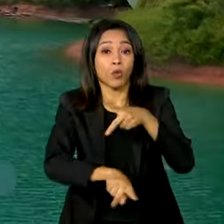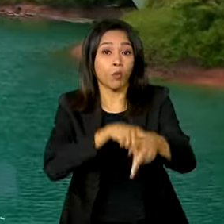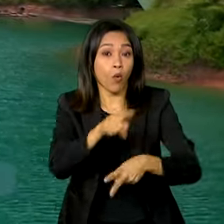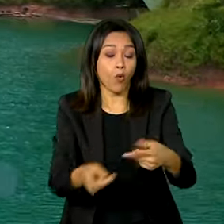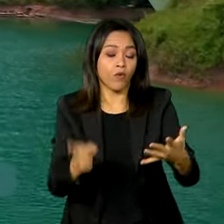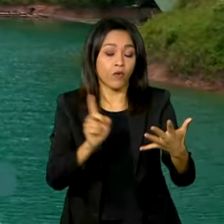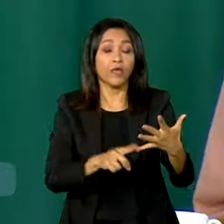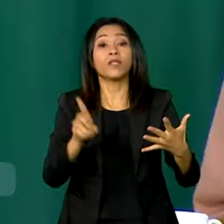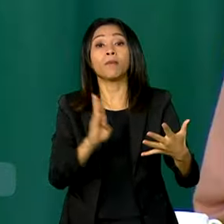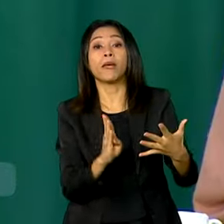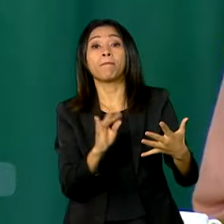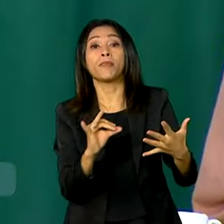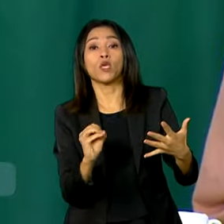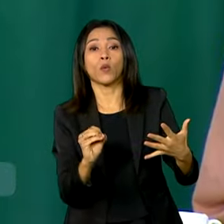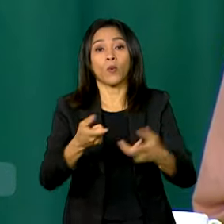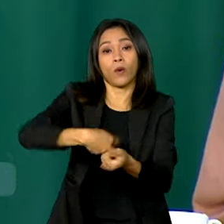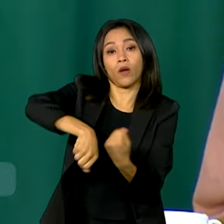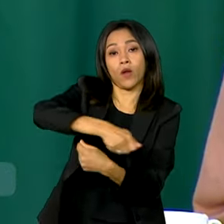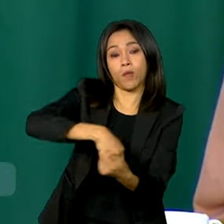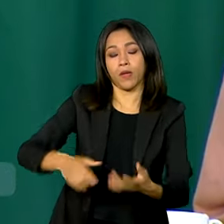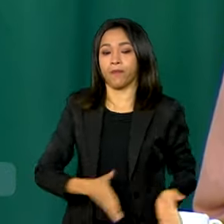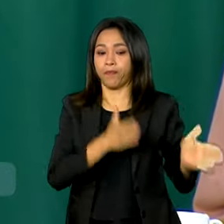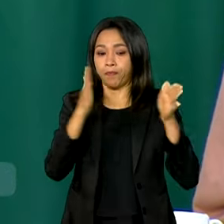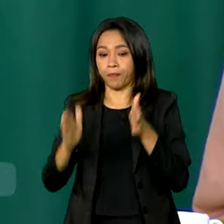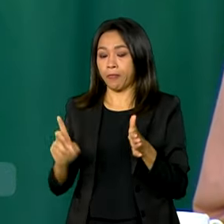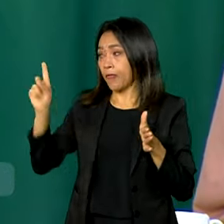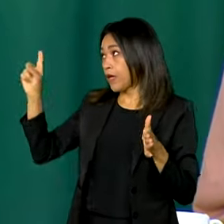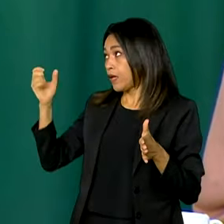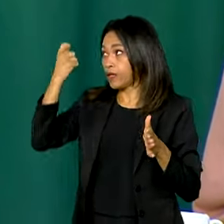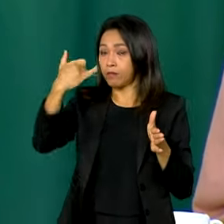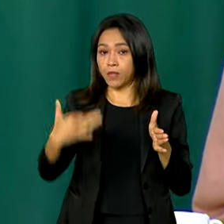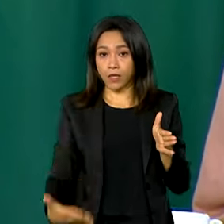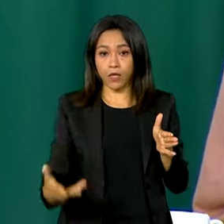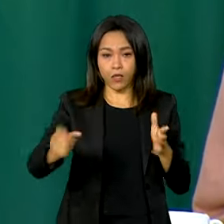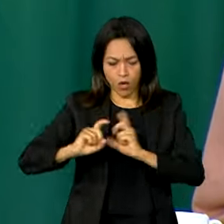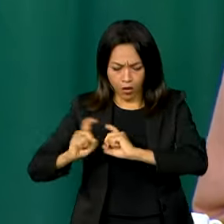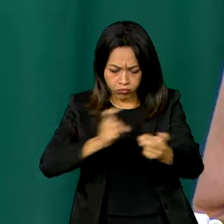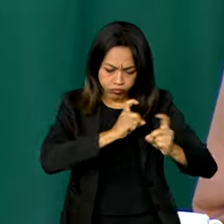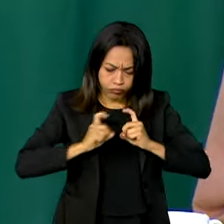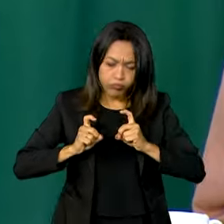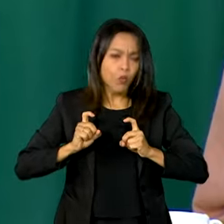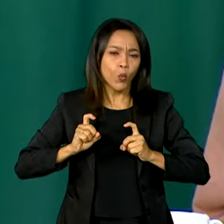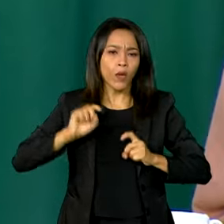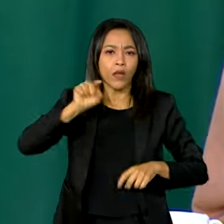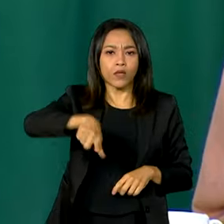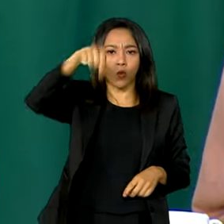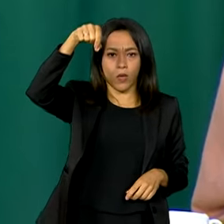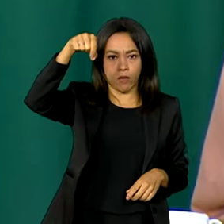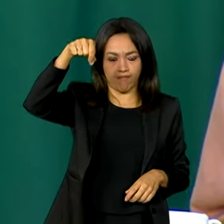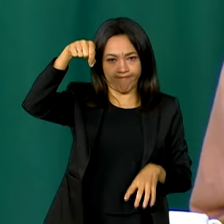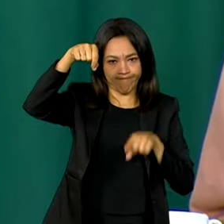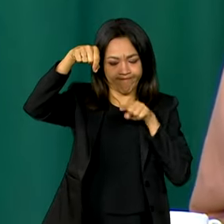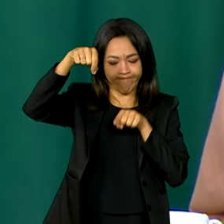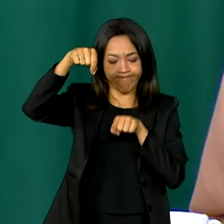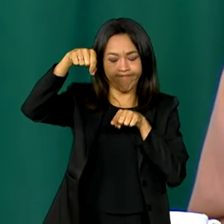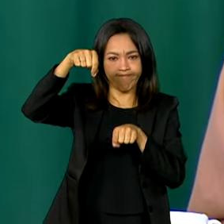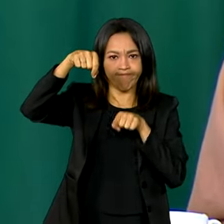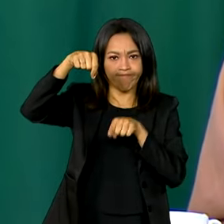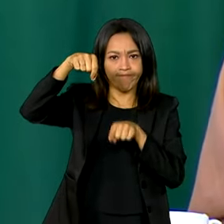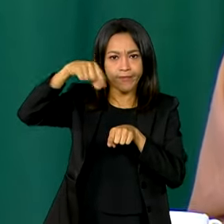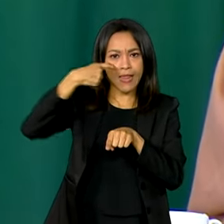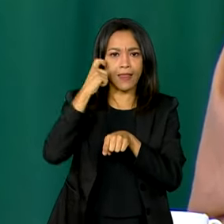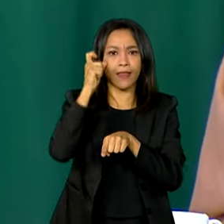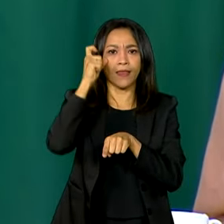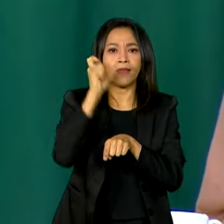Bioeconomia. Governar é escolher, escolher aquilo que realmente fala ao